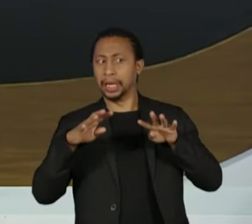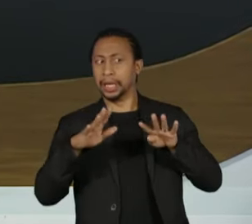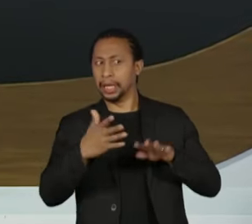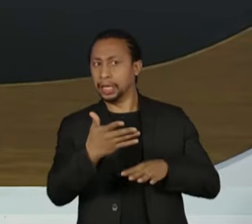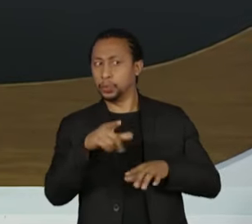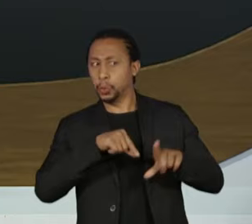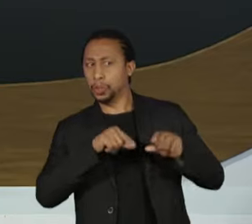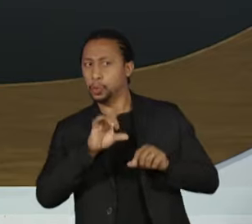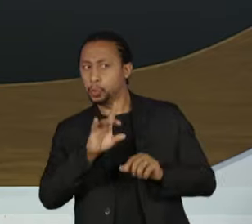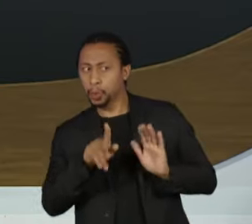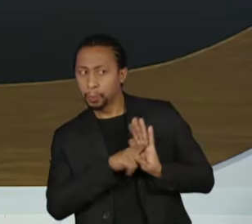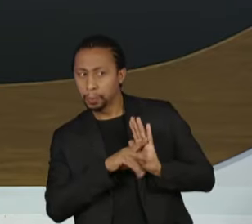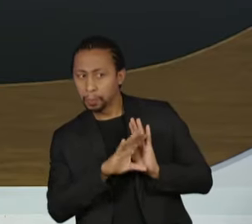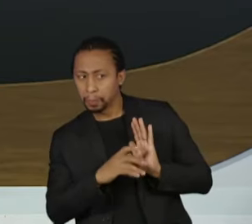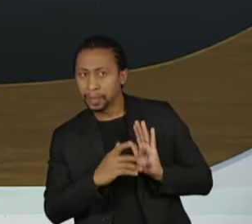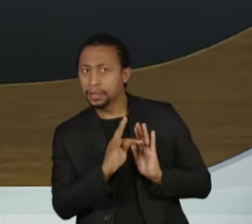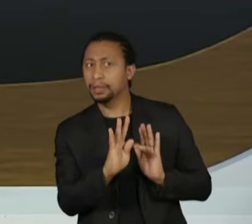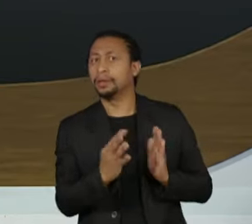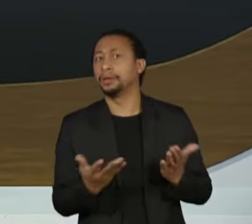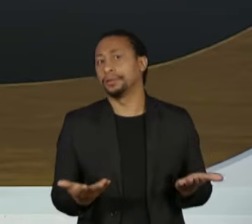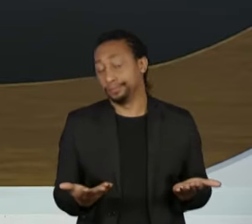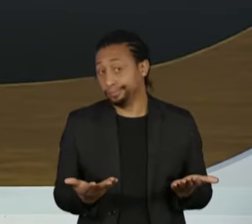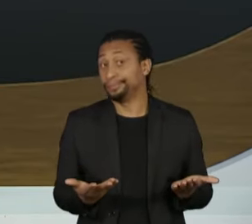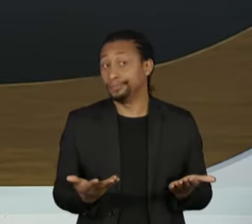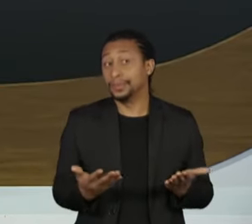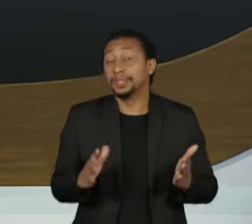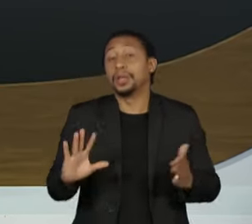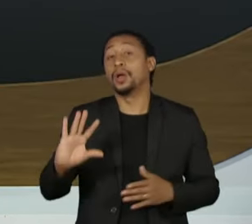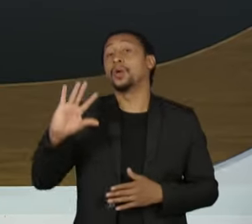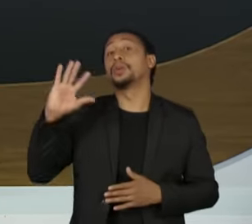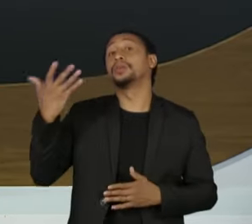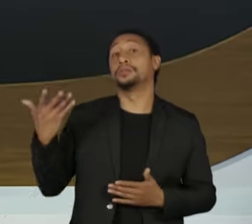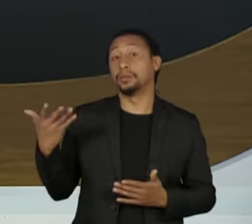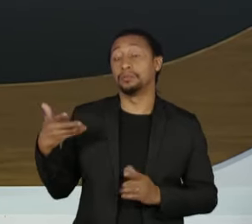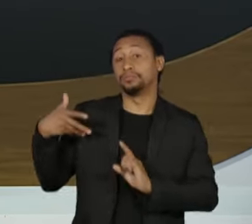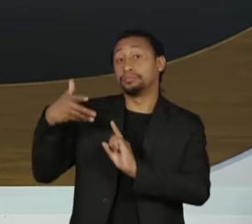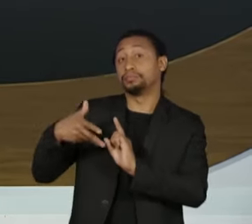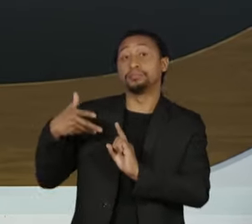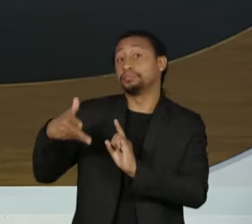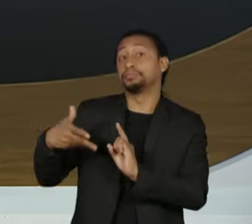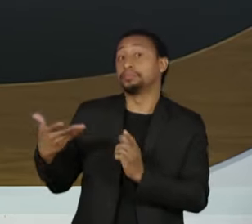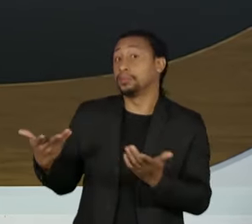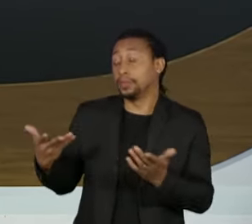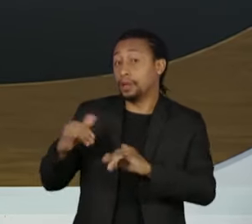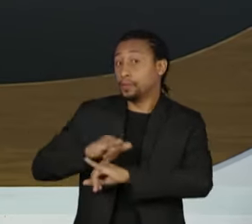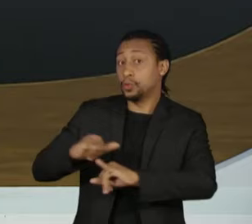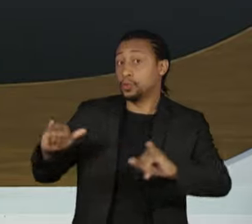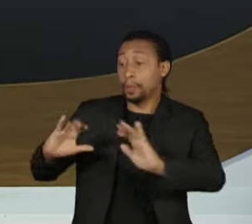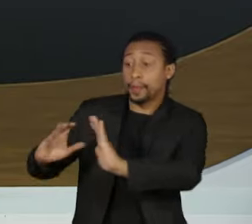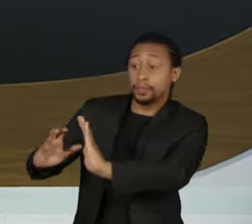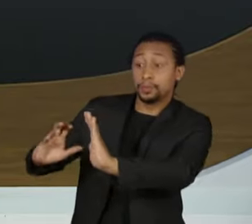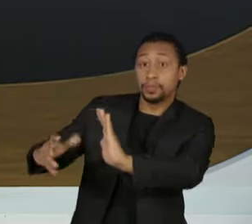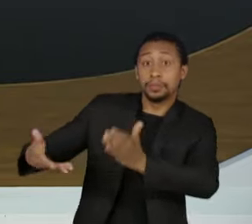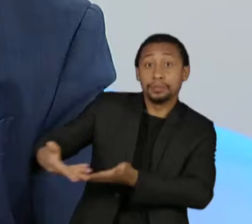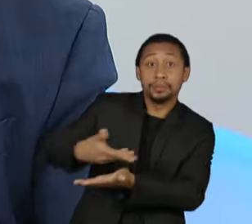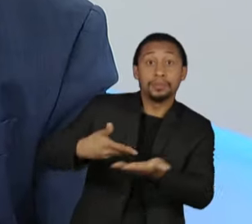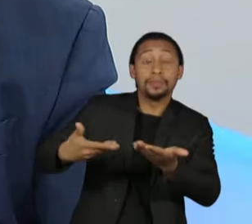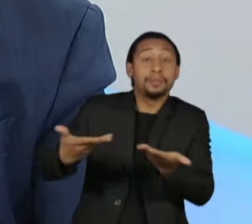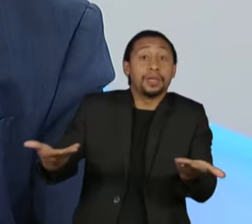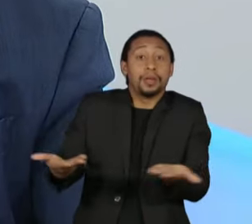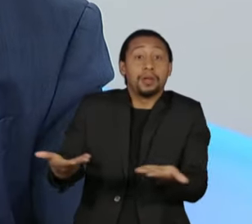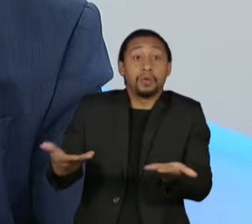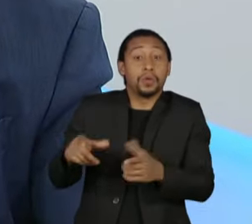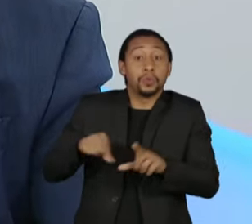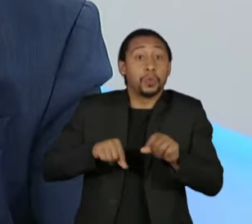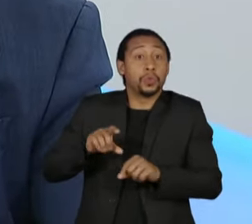será um governo do PT, passada a eleição, se tem a ideia de, não, quem ganhou fomos nós, vamos governar com os nossos? Ora,